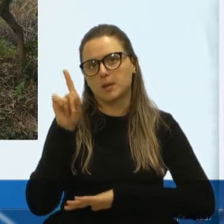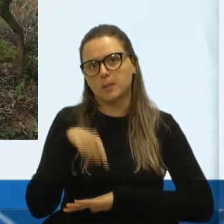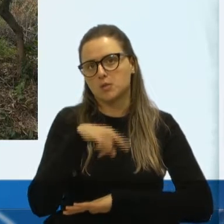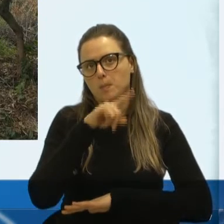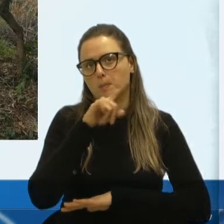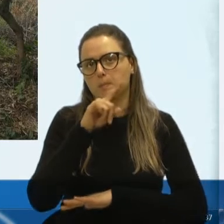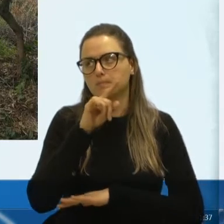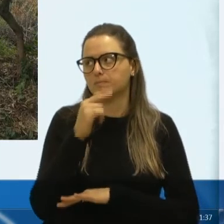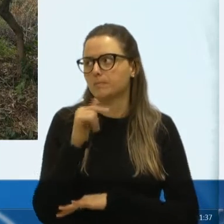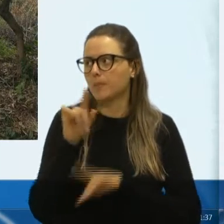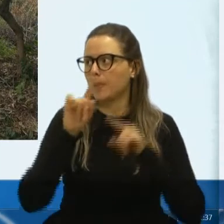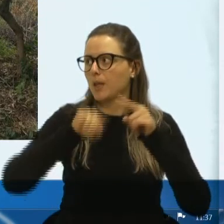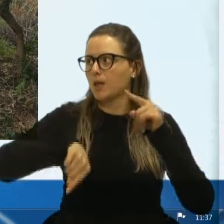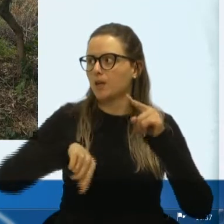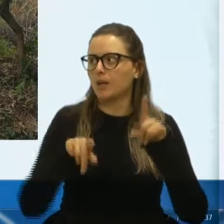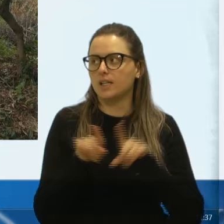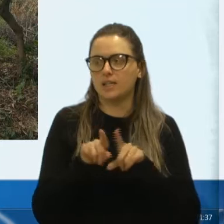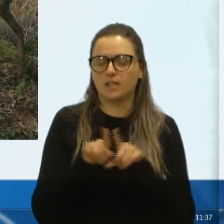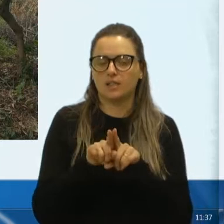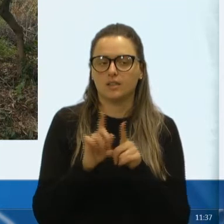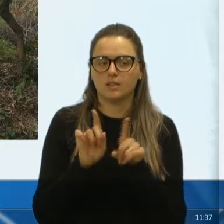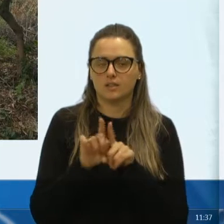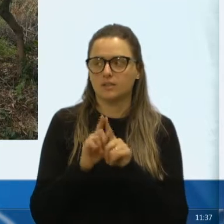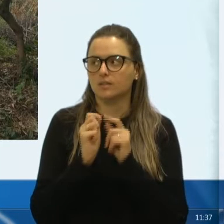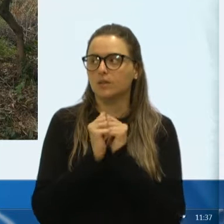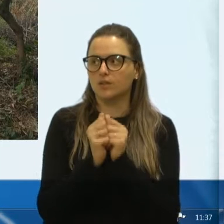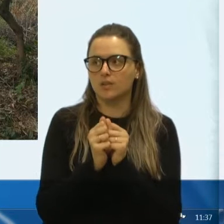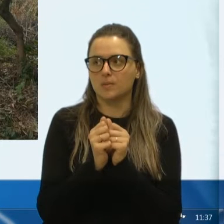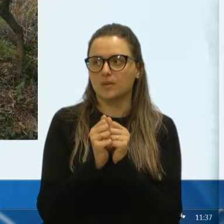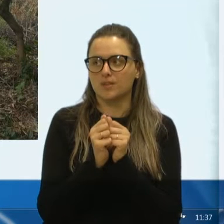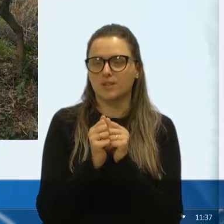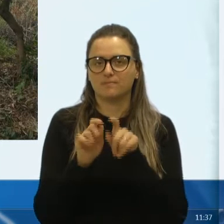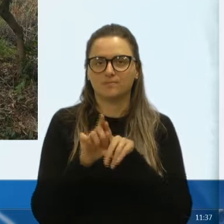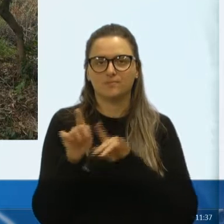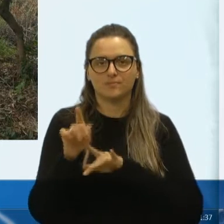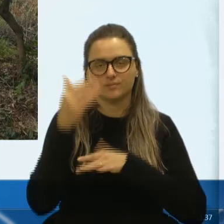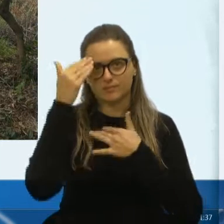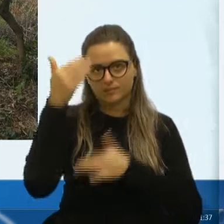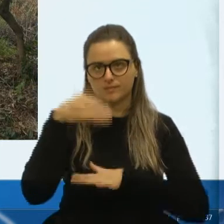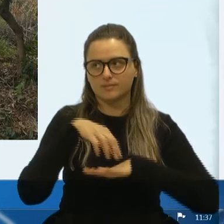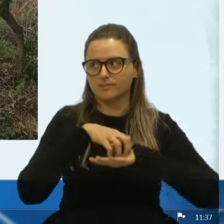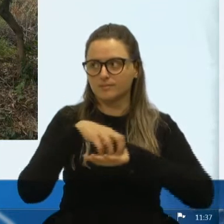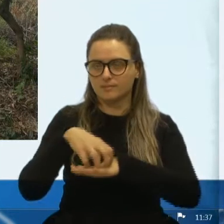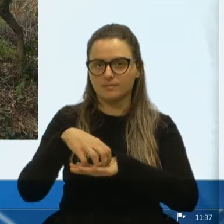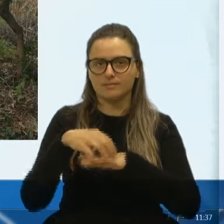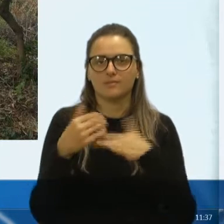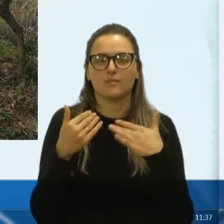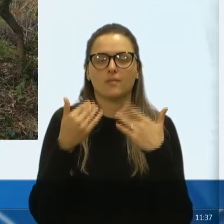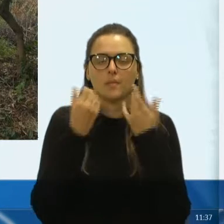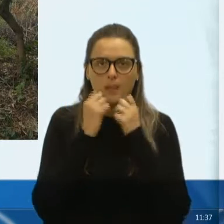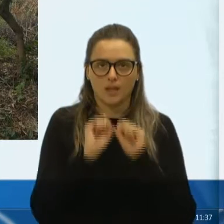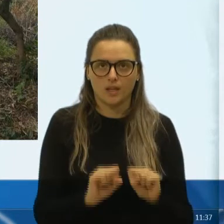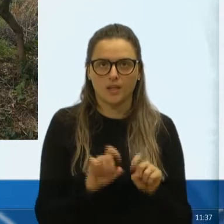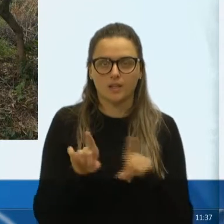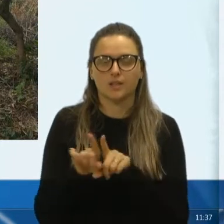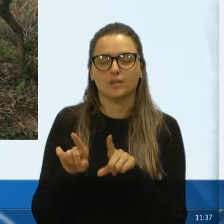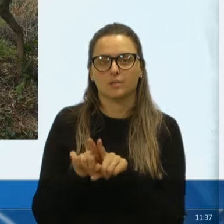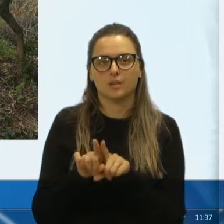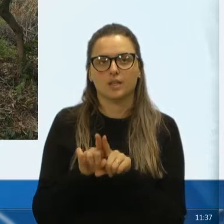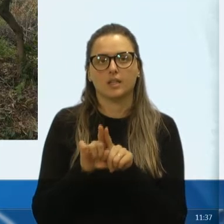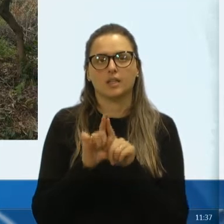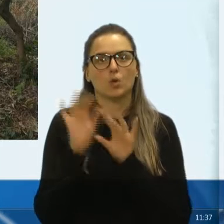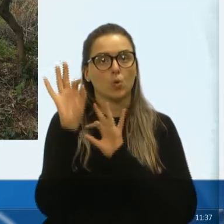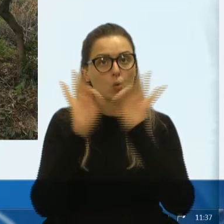temos que aqui fazer justiça e agradecer à Secretaria de Trânsito, que tiveram lá no local, instalaram todas as